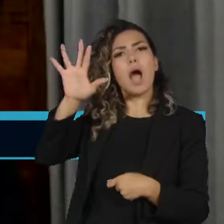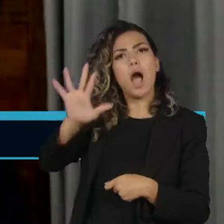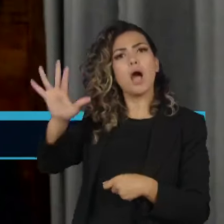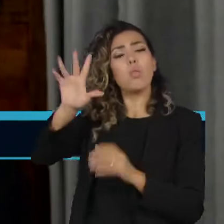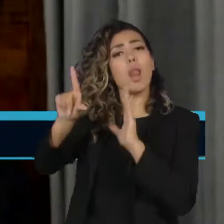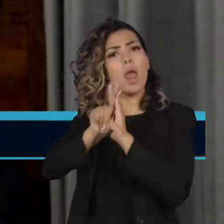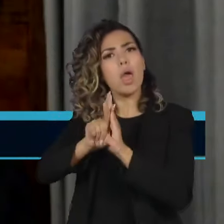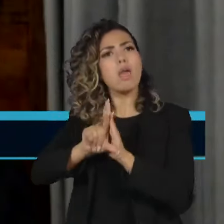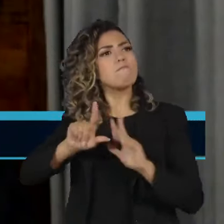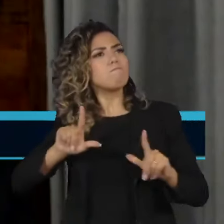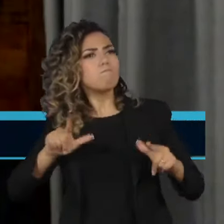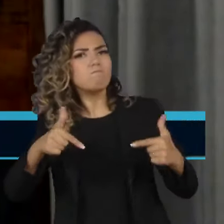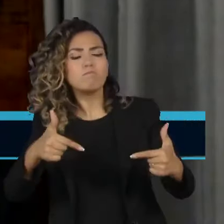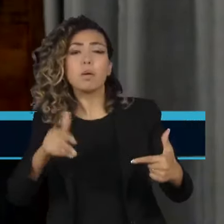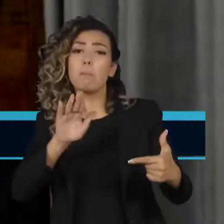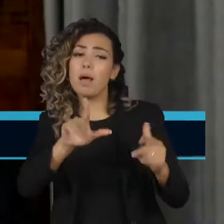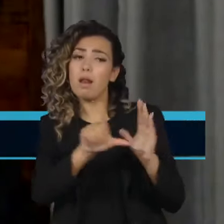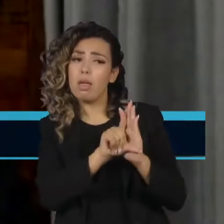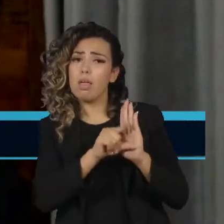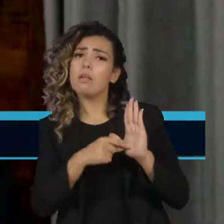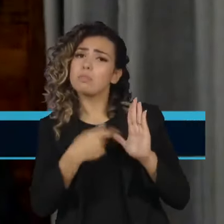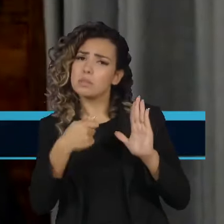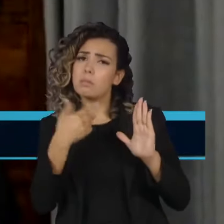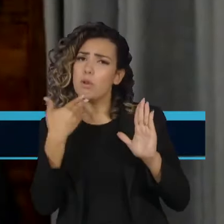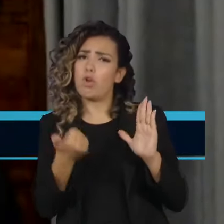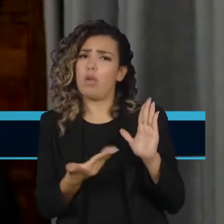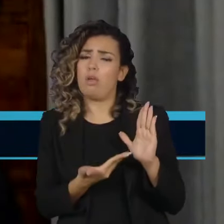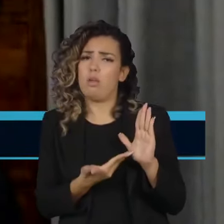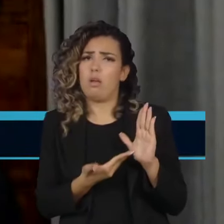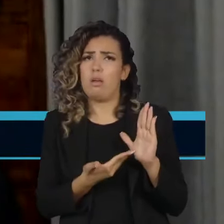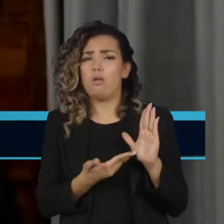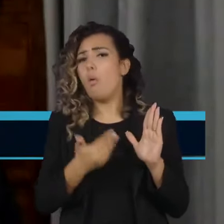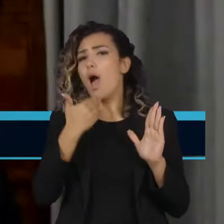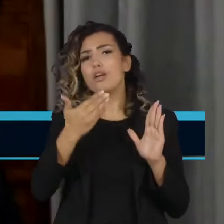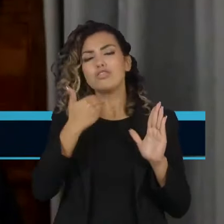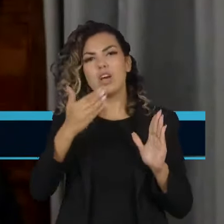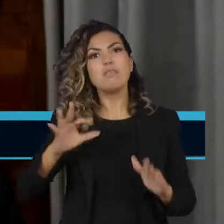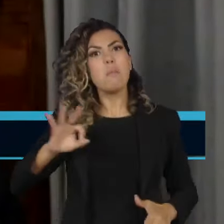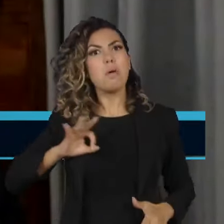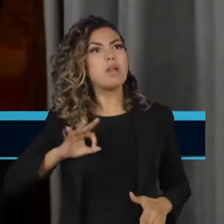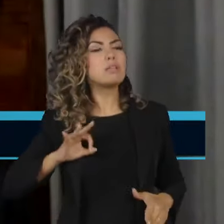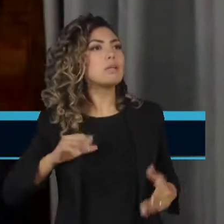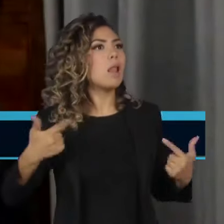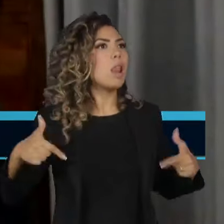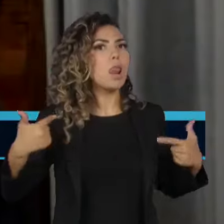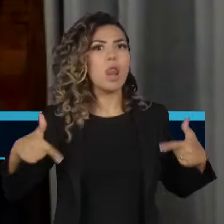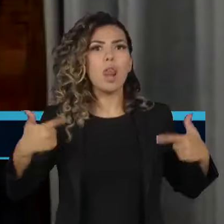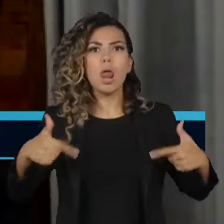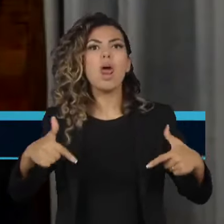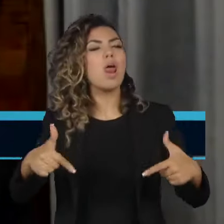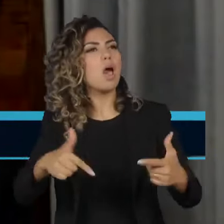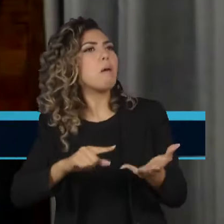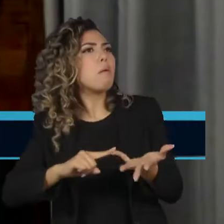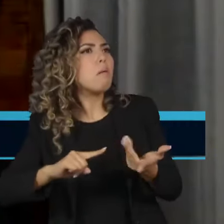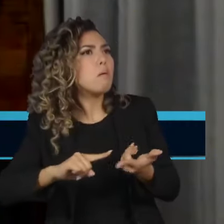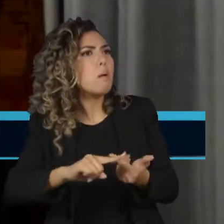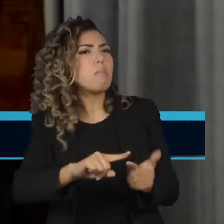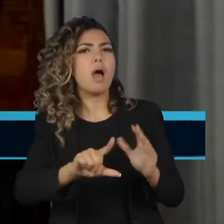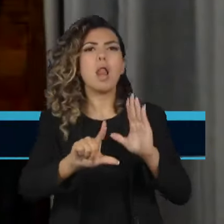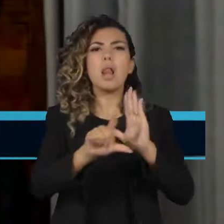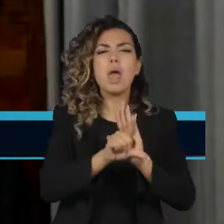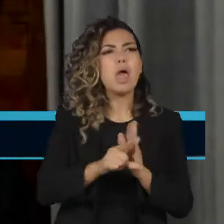da lei. Mas essa lei precisa melhorar, não adianta essas forças policiais chegarem lá, aplicar a legislação,